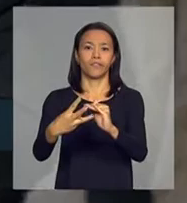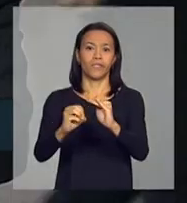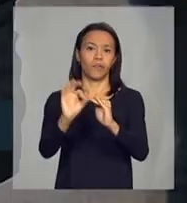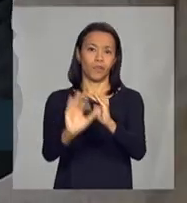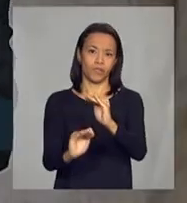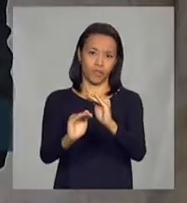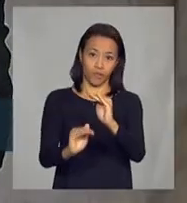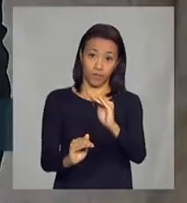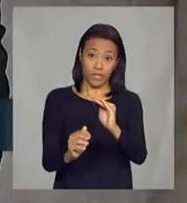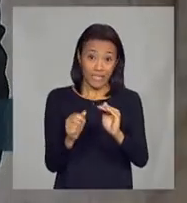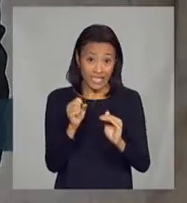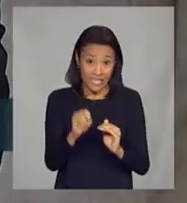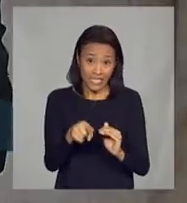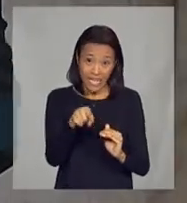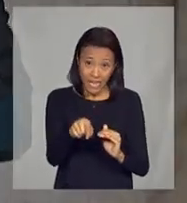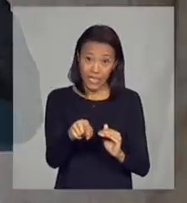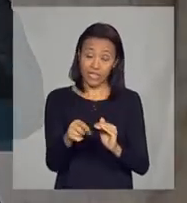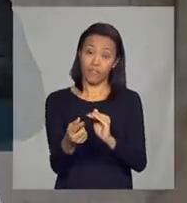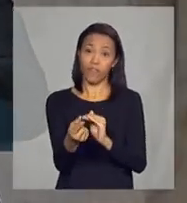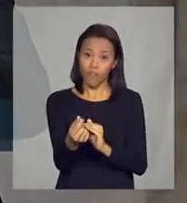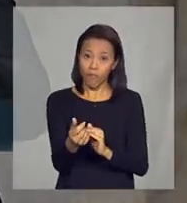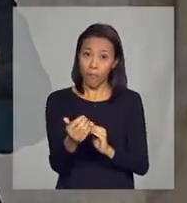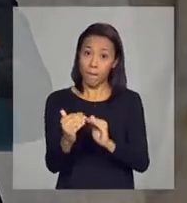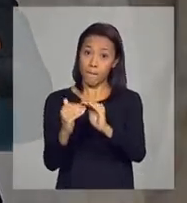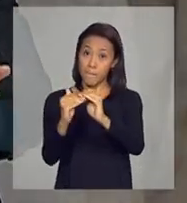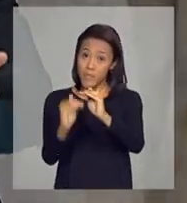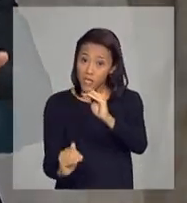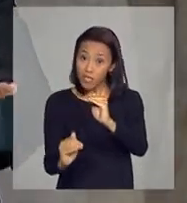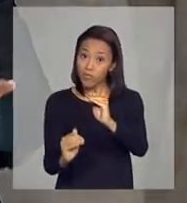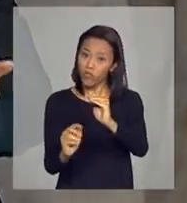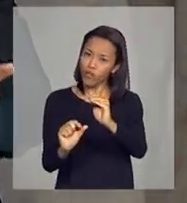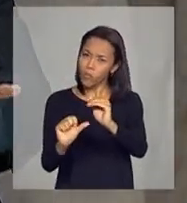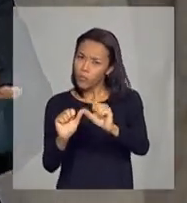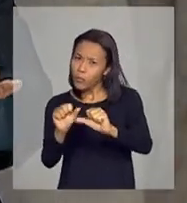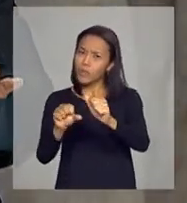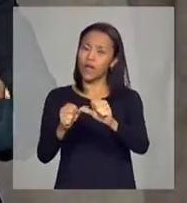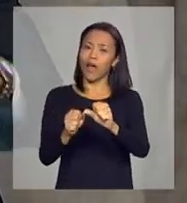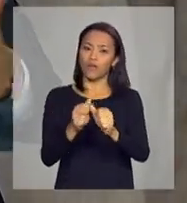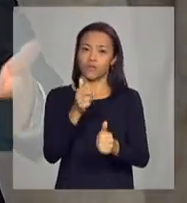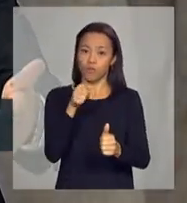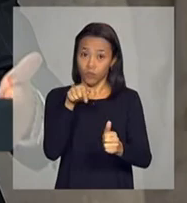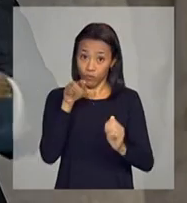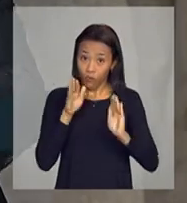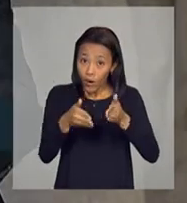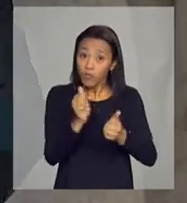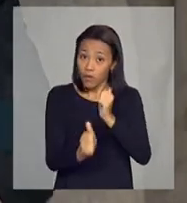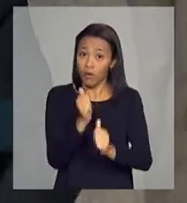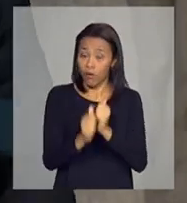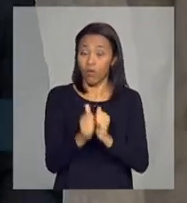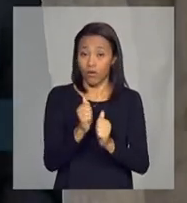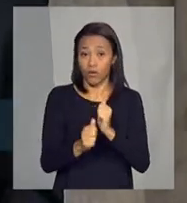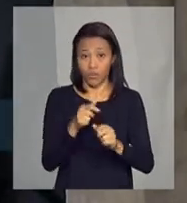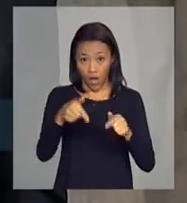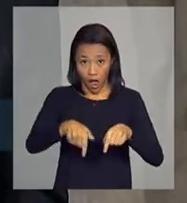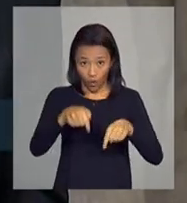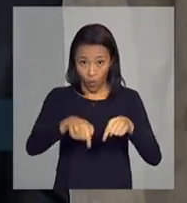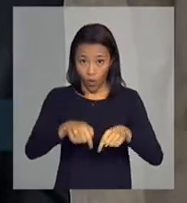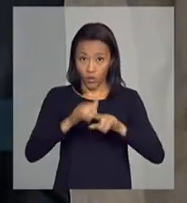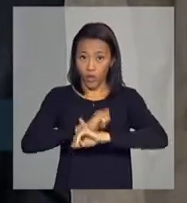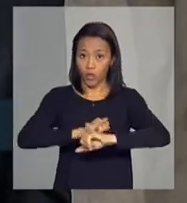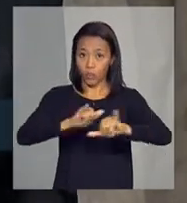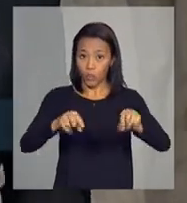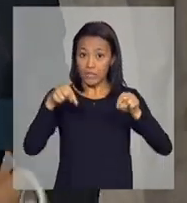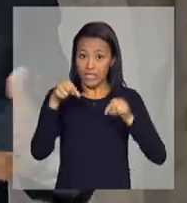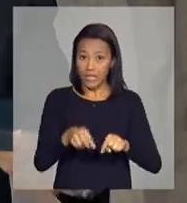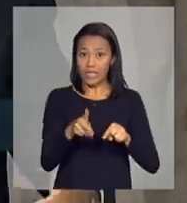Se esse preço mínimo, se foi alterado esse preço mínimo do arroz, agora no anúncio do plano, se vai ser